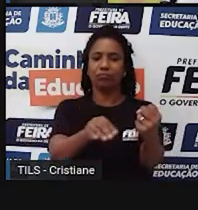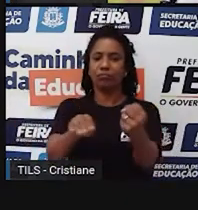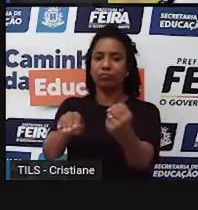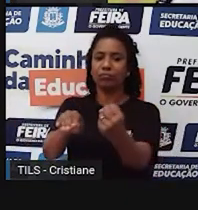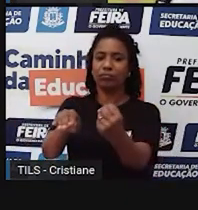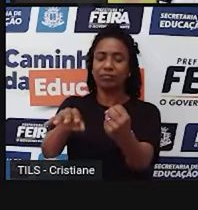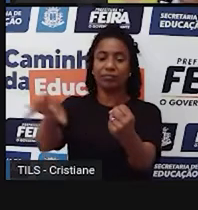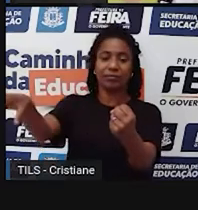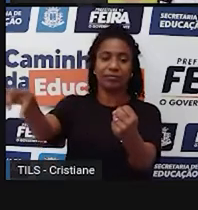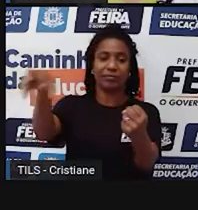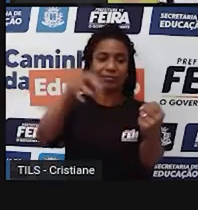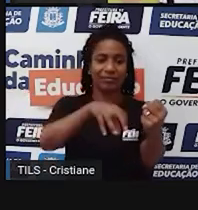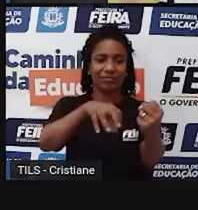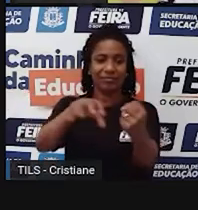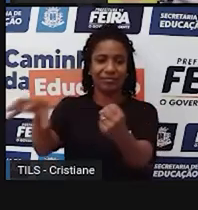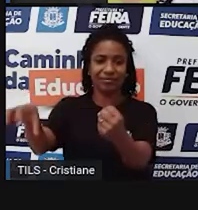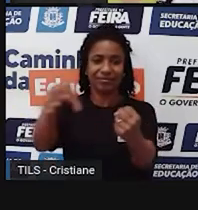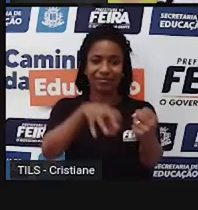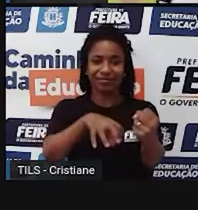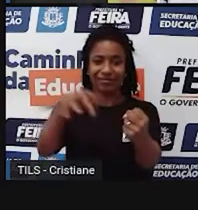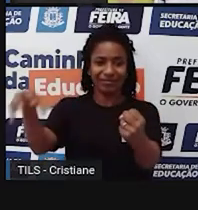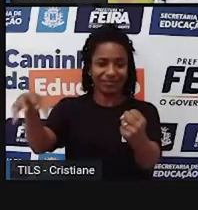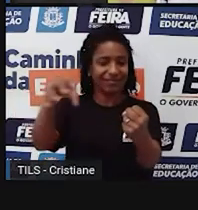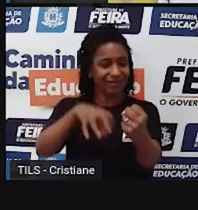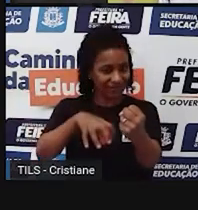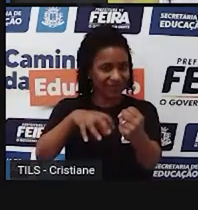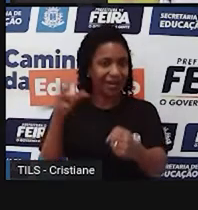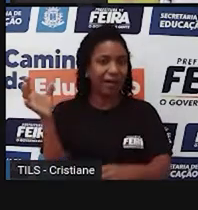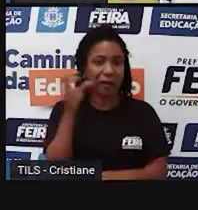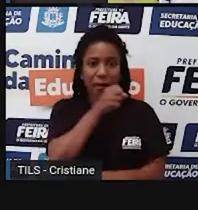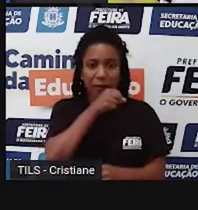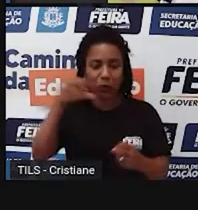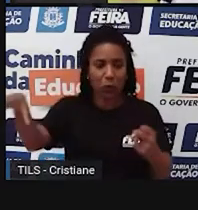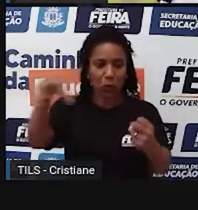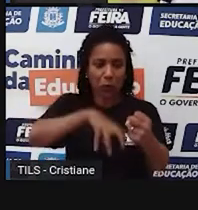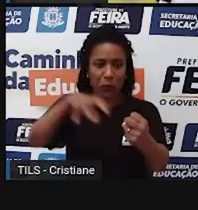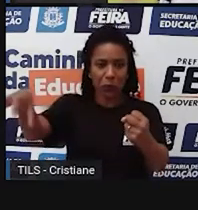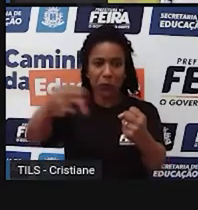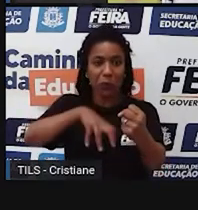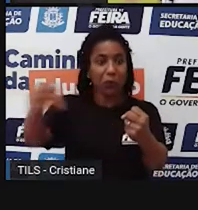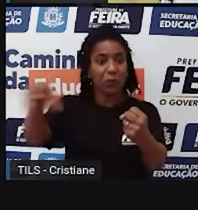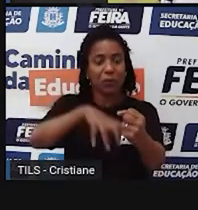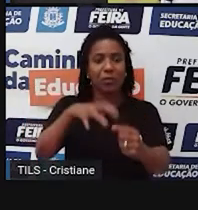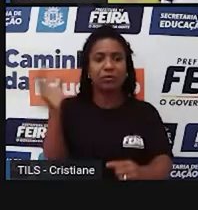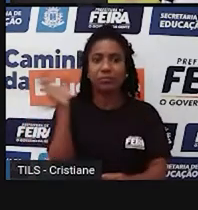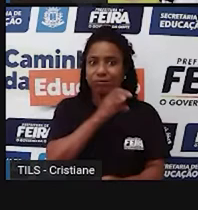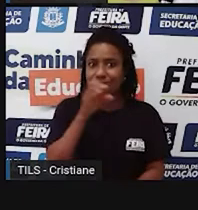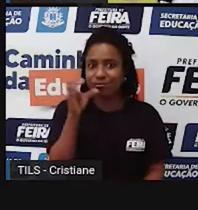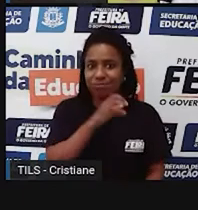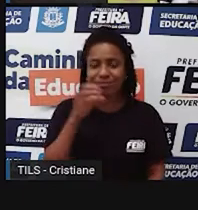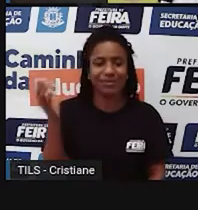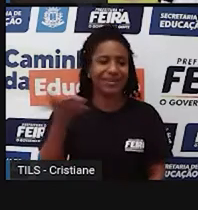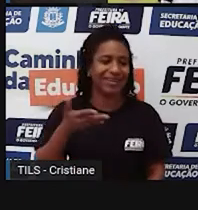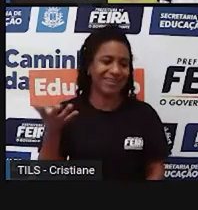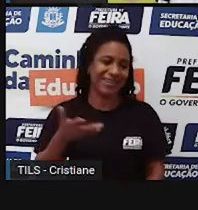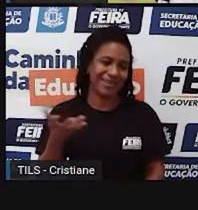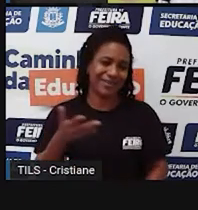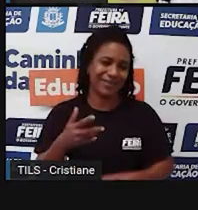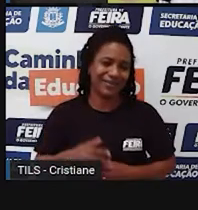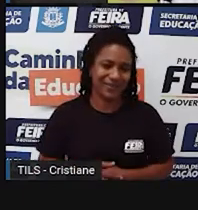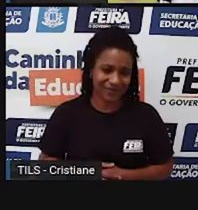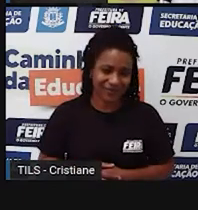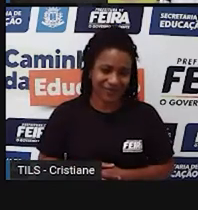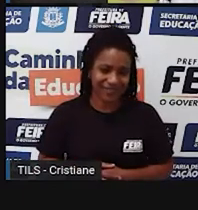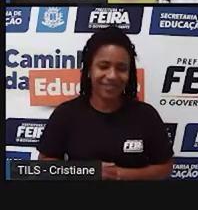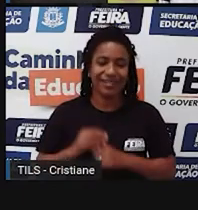de máquinas e a rapidez com que é feito esse processo de colheita. a questão da máquina já dá um certo